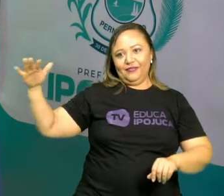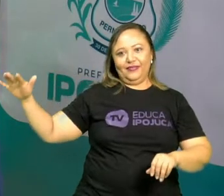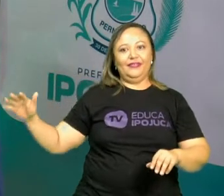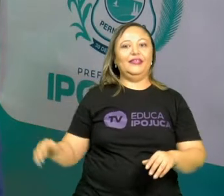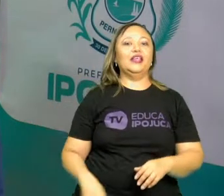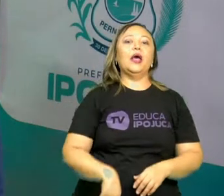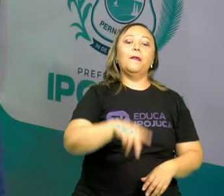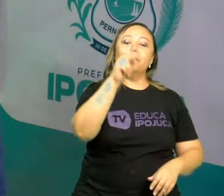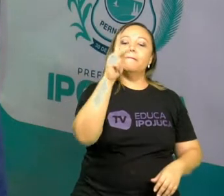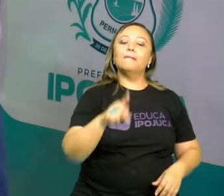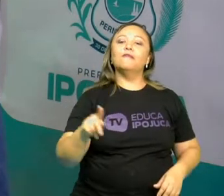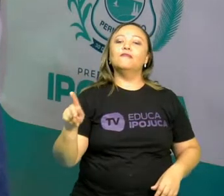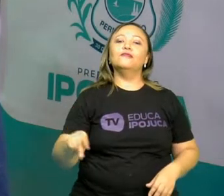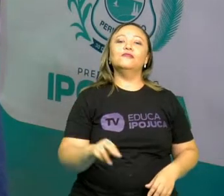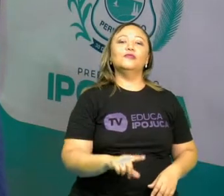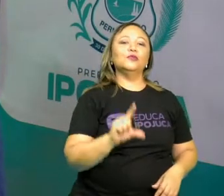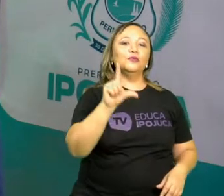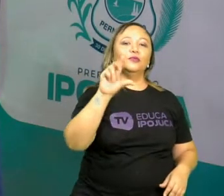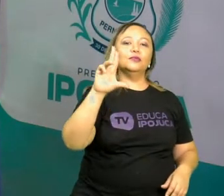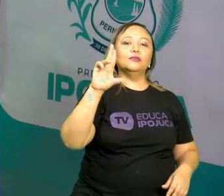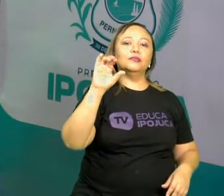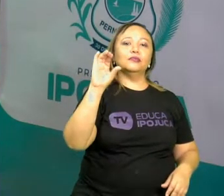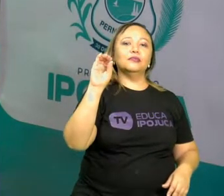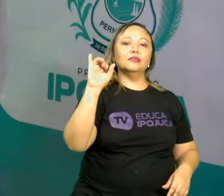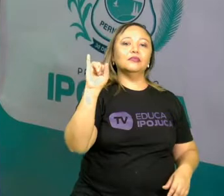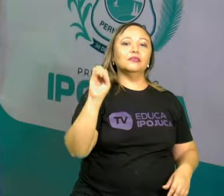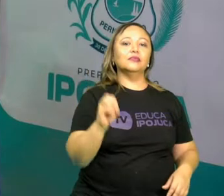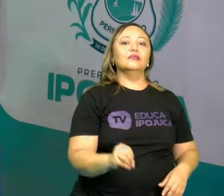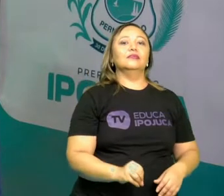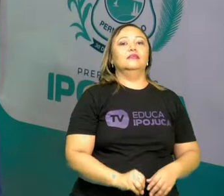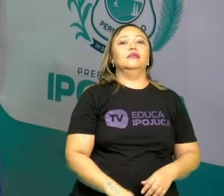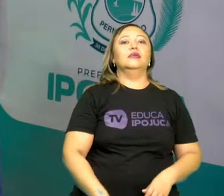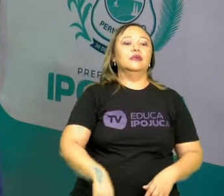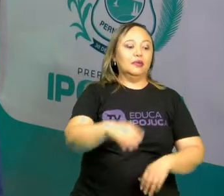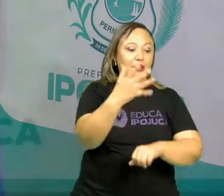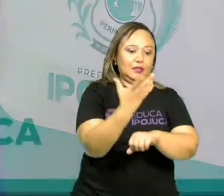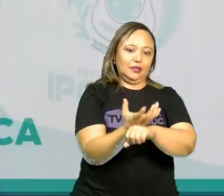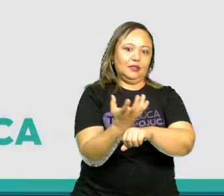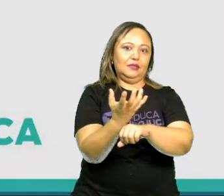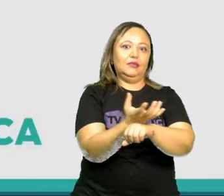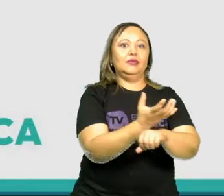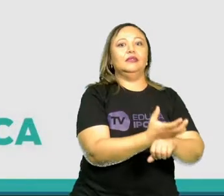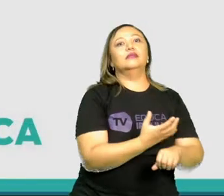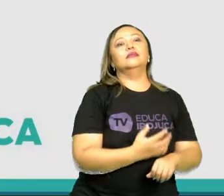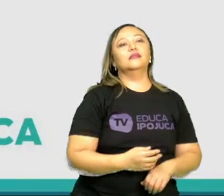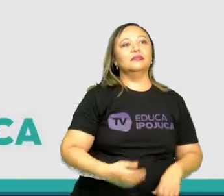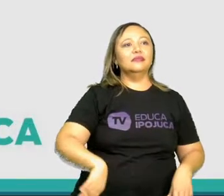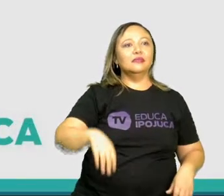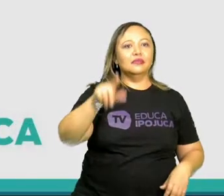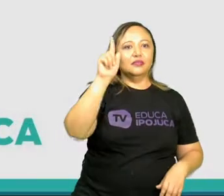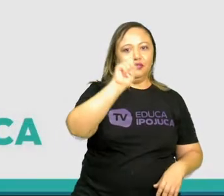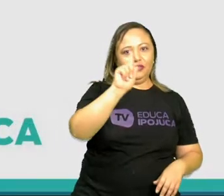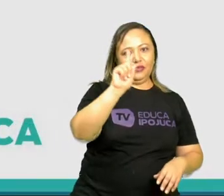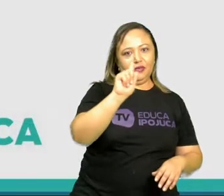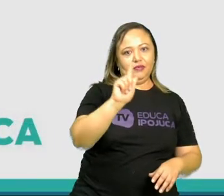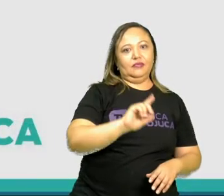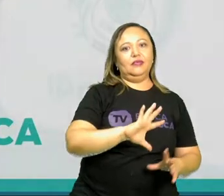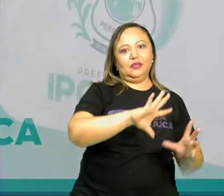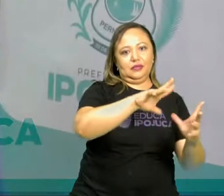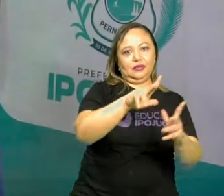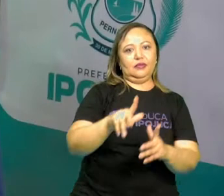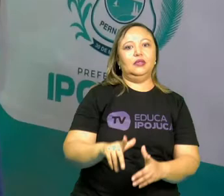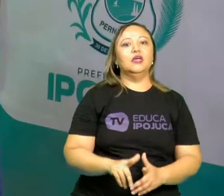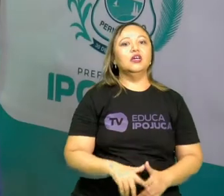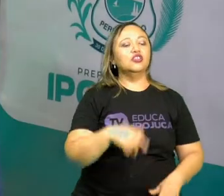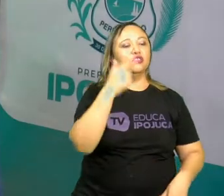da disciplina de Geografia, e a gente vai começar a nossa aula sobre distribuição populacional no mundo.